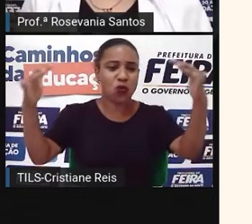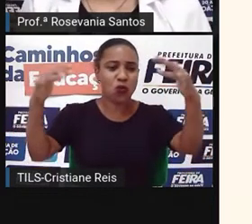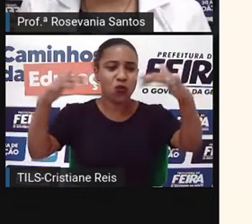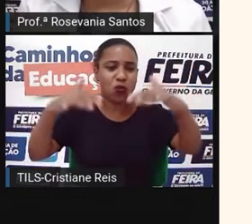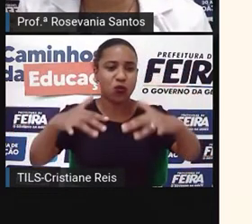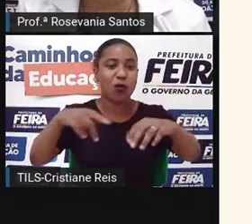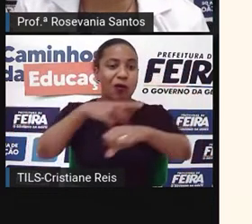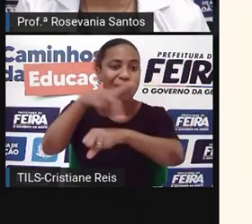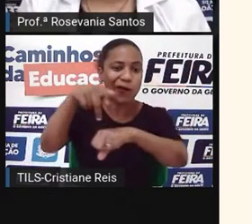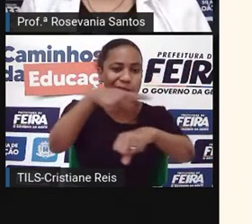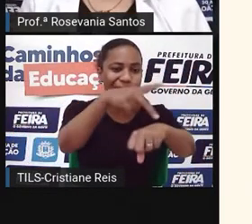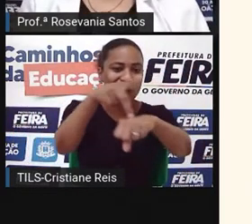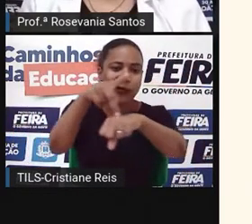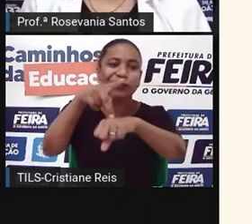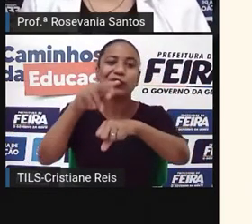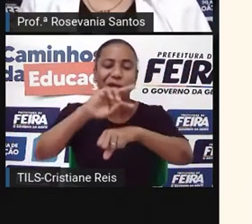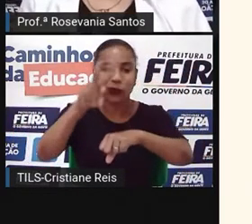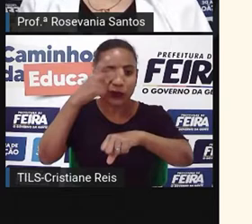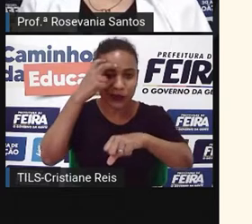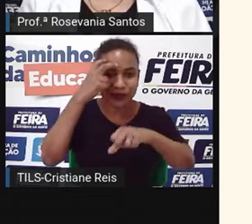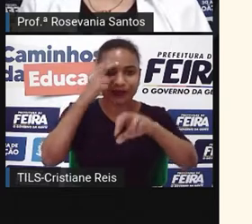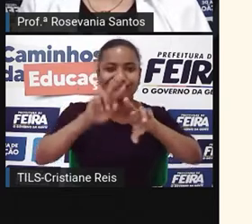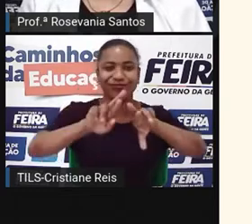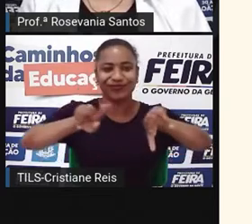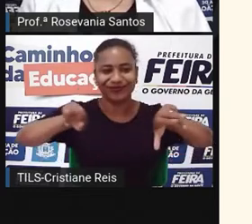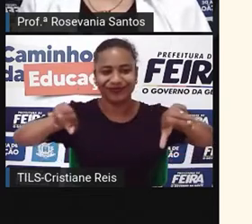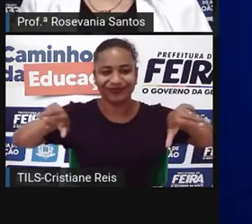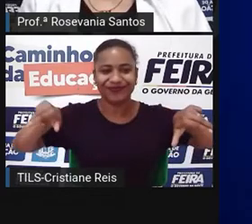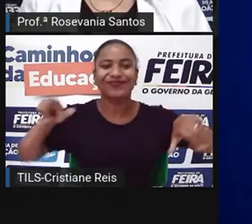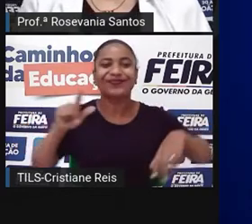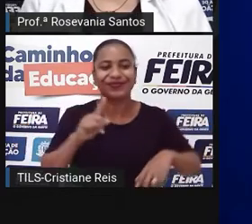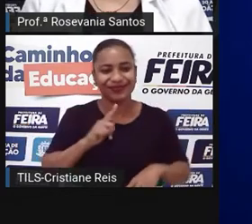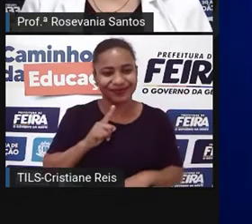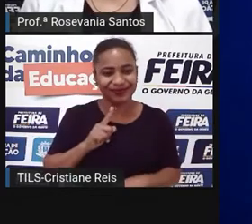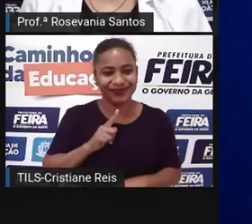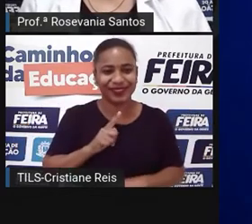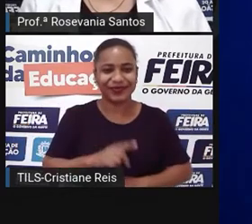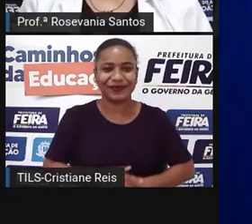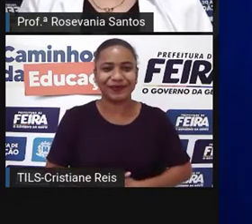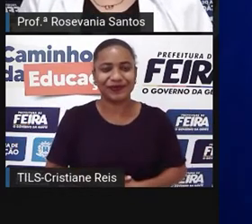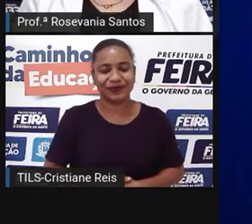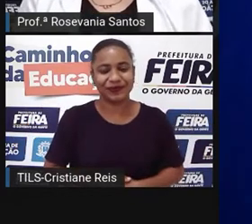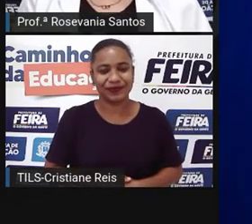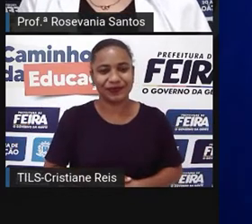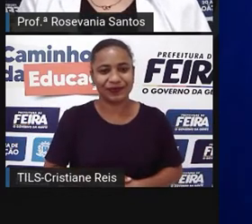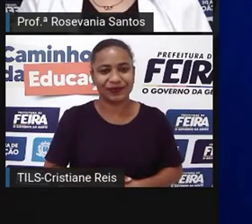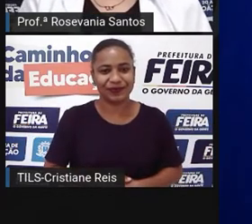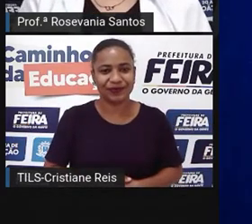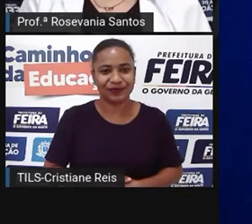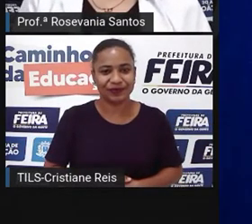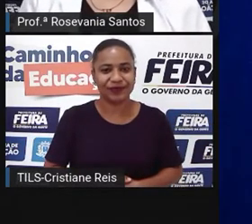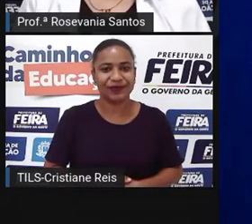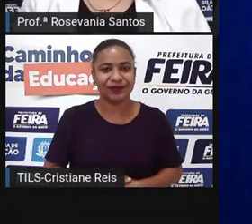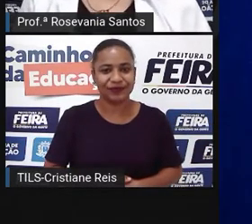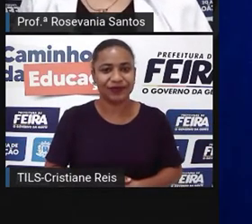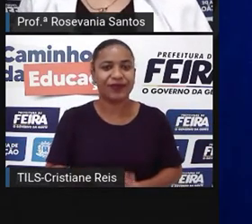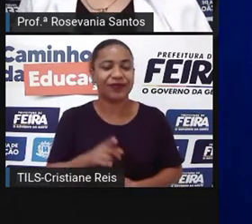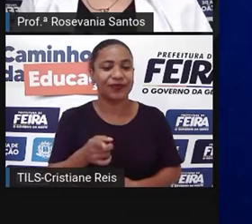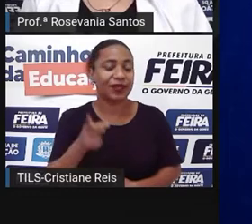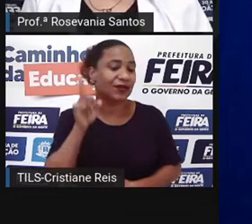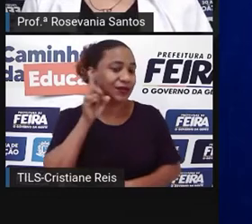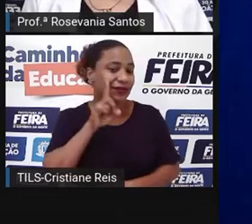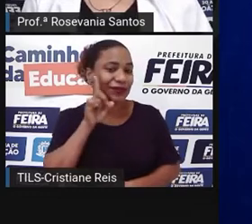do mundo, né, você vai encontrar gente de tudo quanto é canto, aí nos Estados Unidos, né. Então, os Estados Unidos